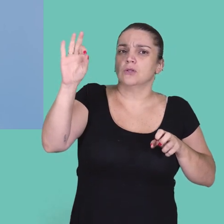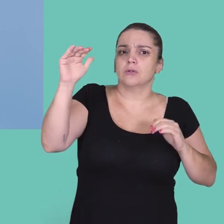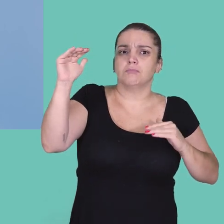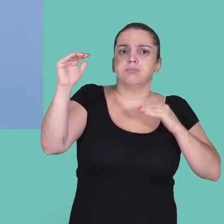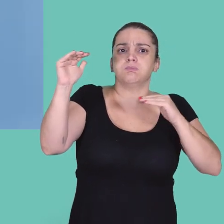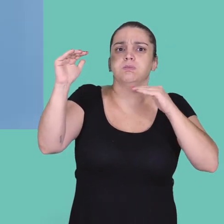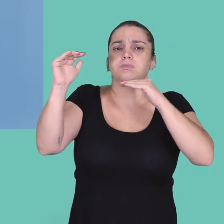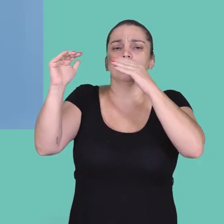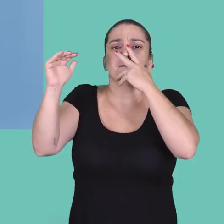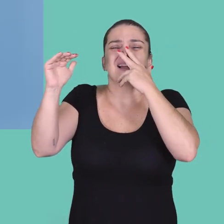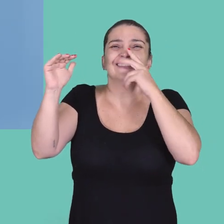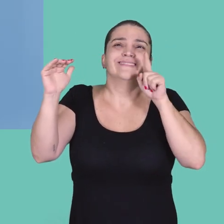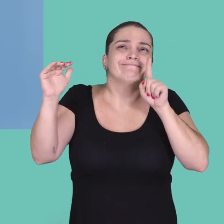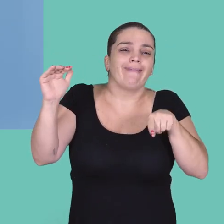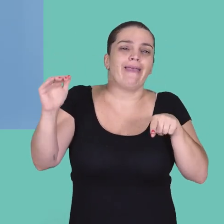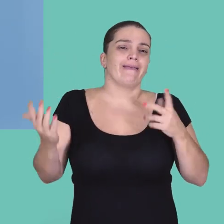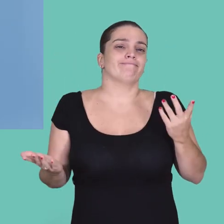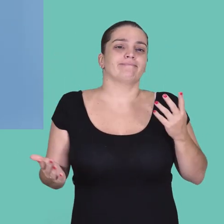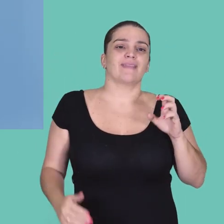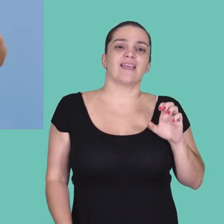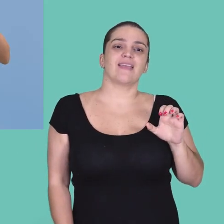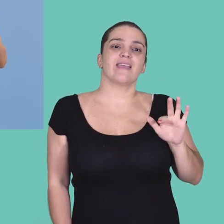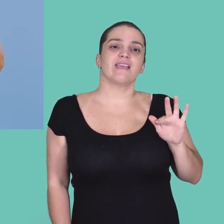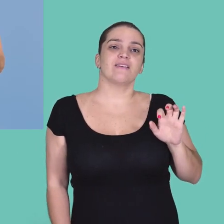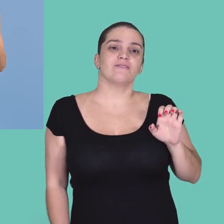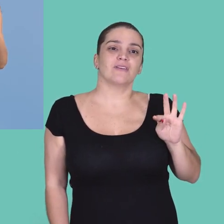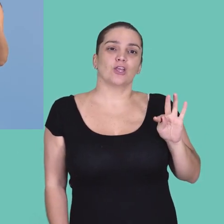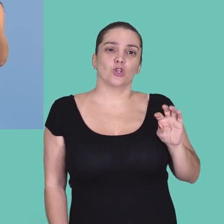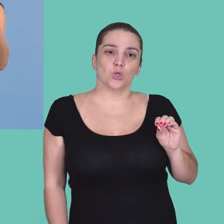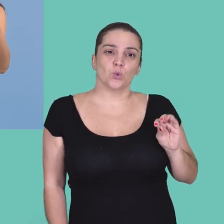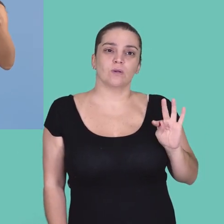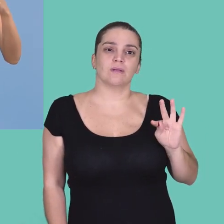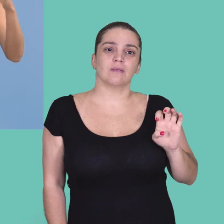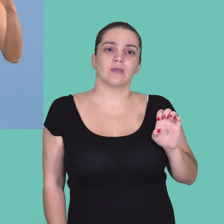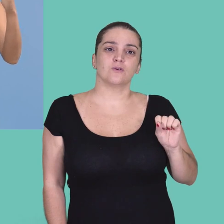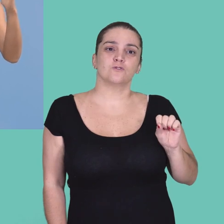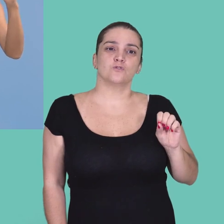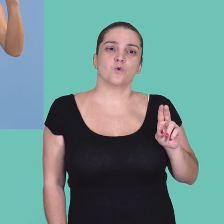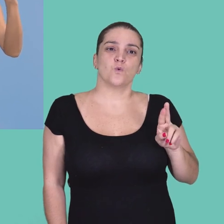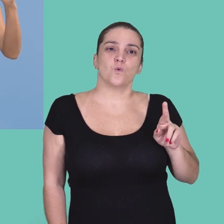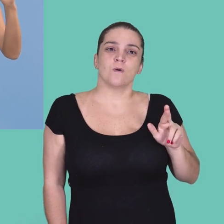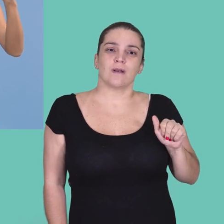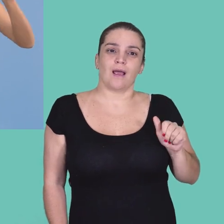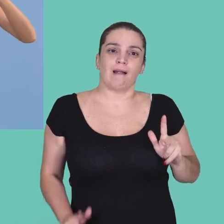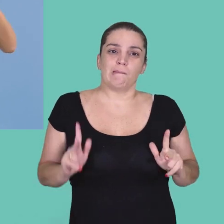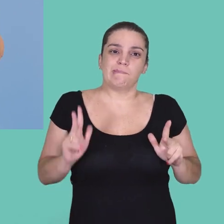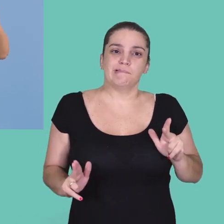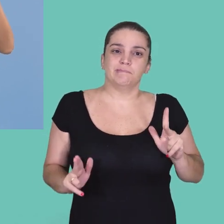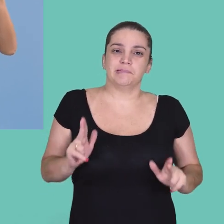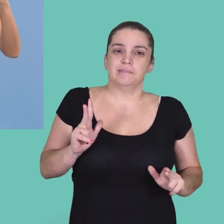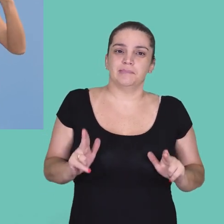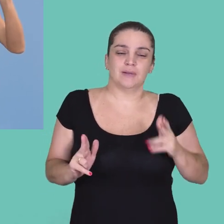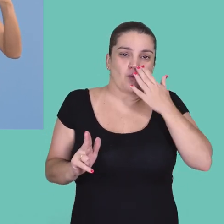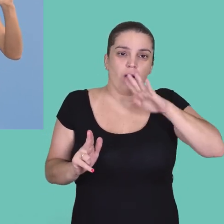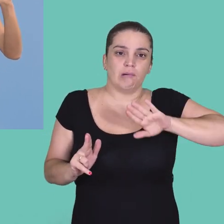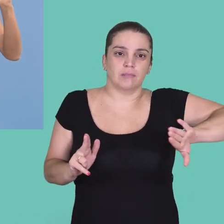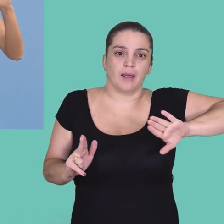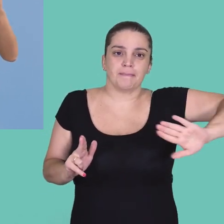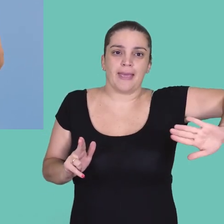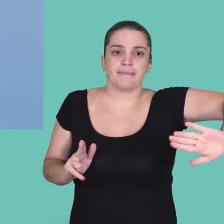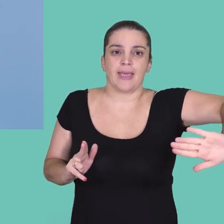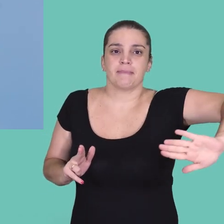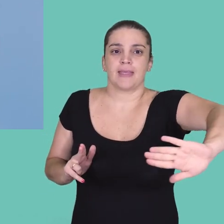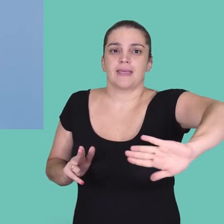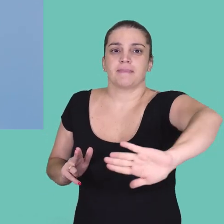5%. Isso é que a gente chama de efeito tesouro, que é esse efeito que vai varrendo a mulher para fora da